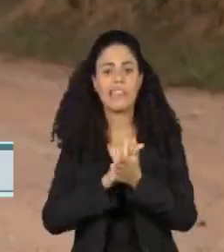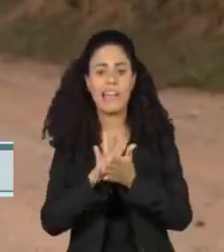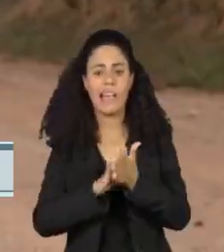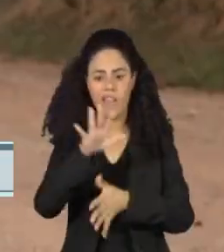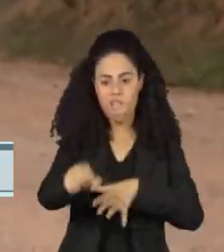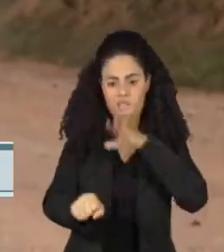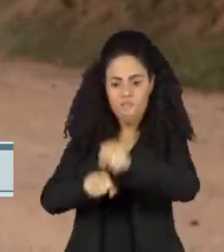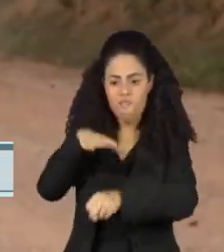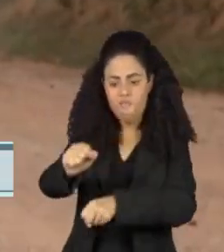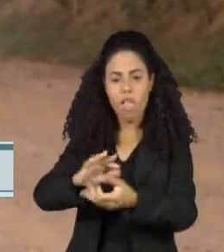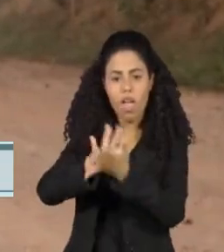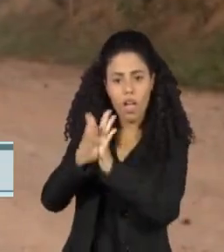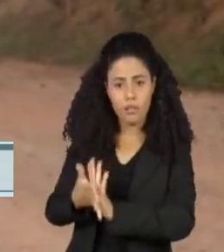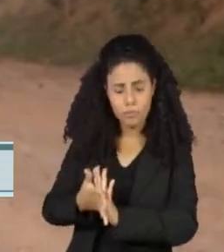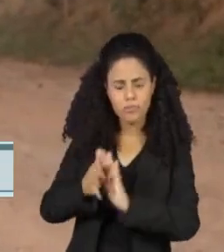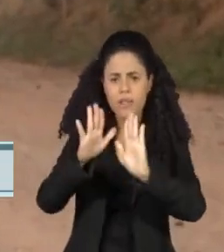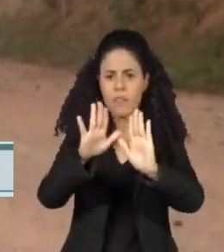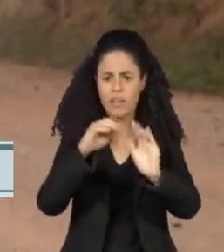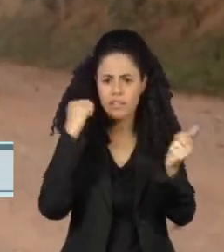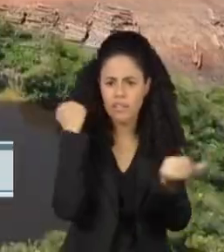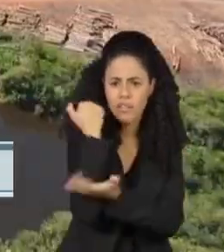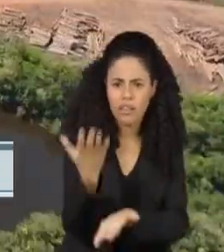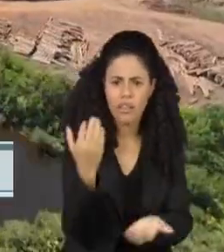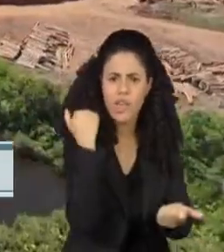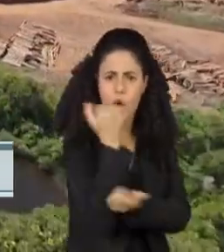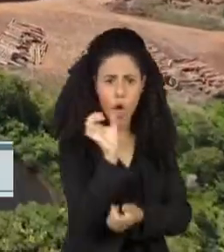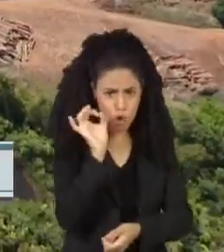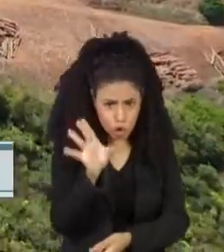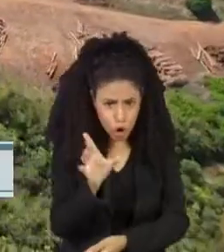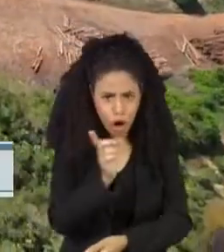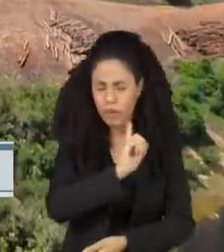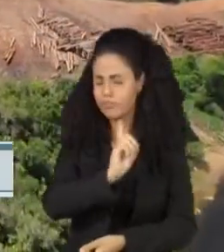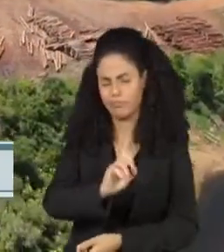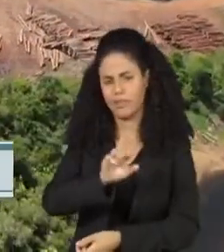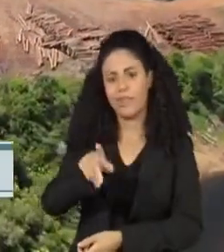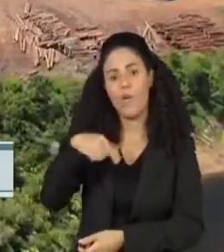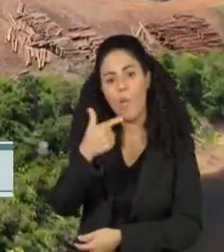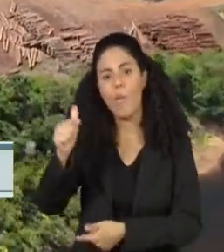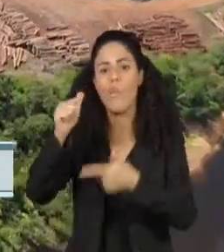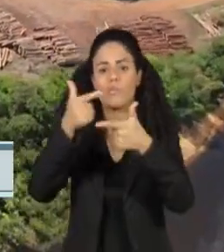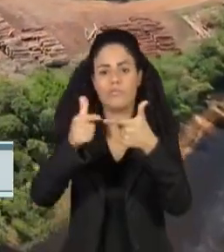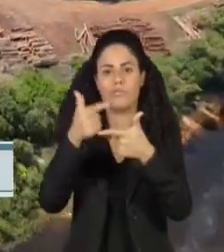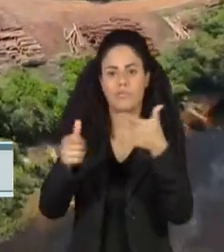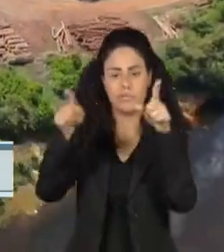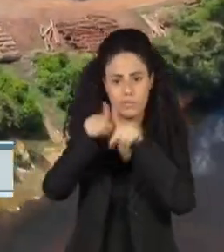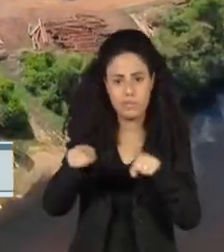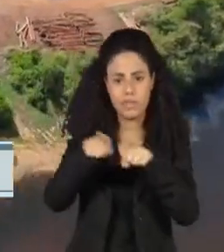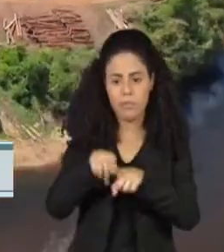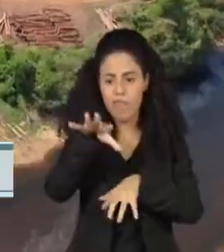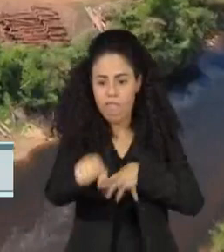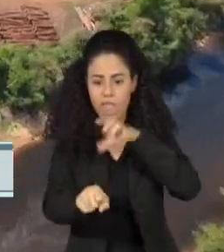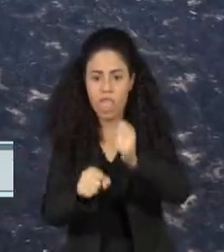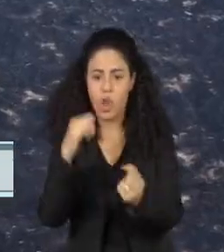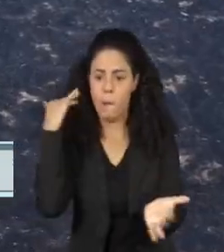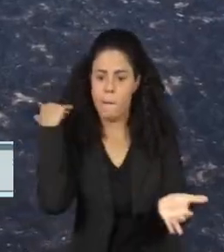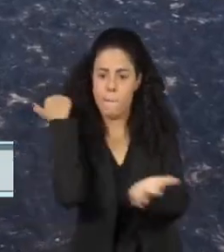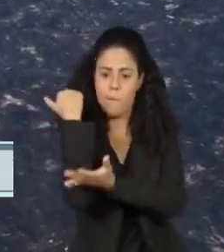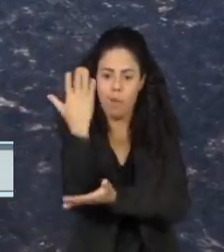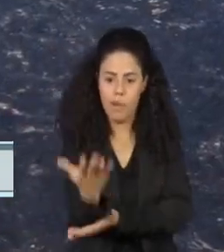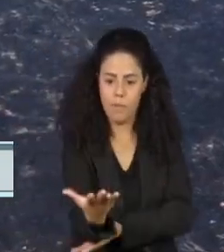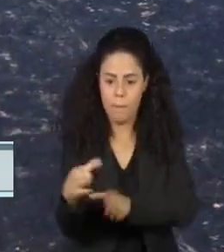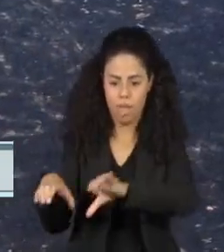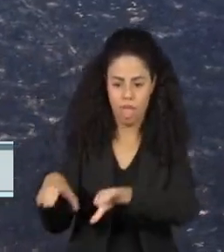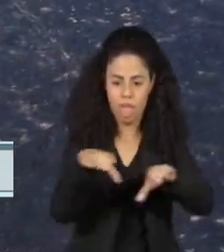grileiros. E não foi só o desmatamento que aumentou. A degradação da floresta, quando há exploração de madeira ou